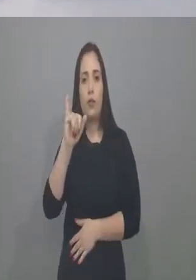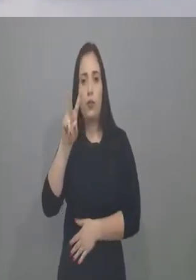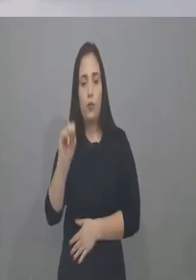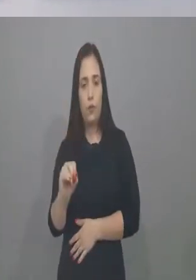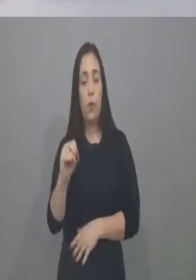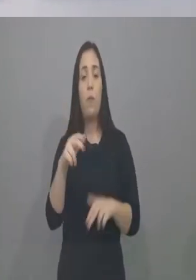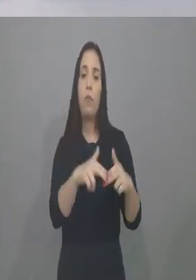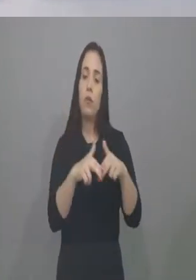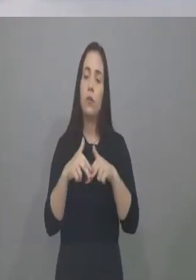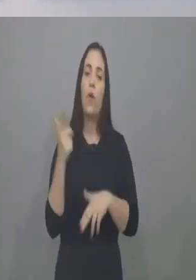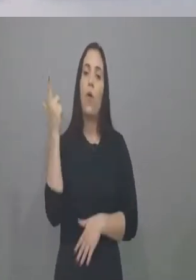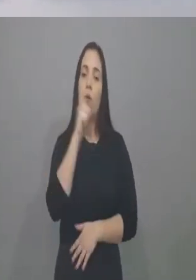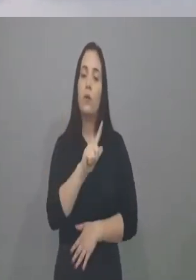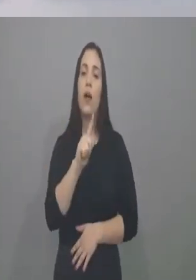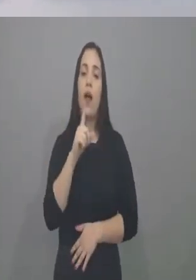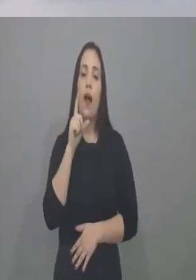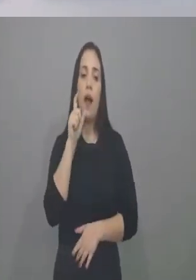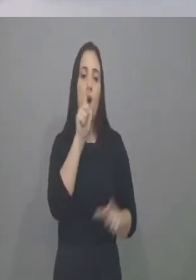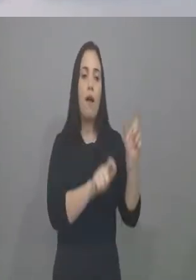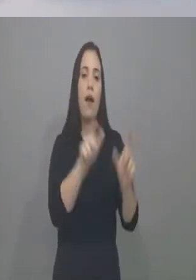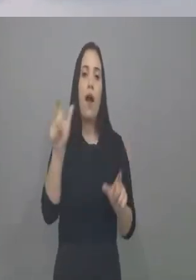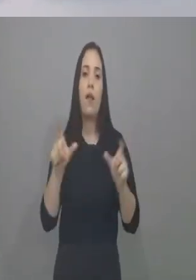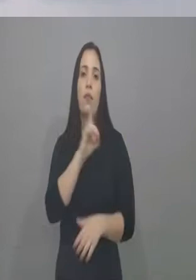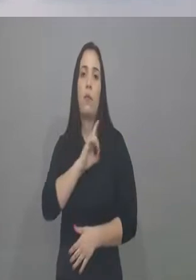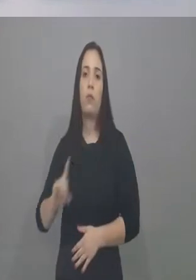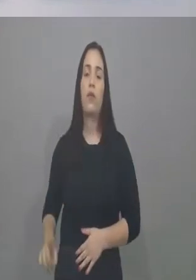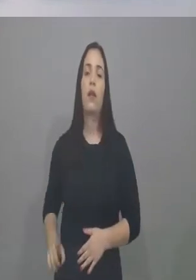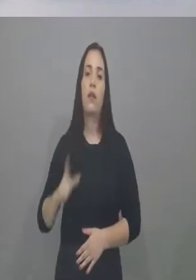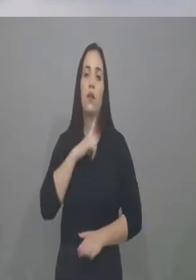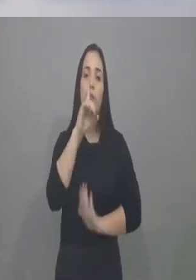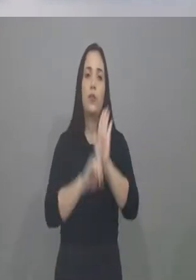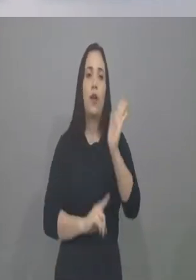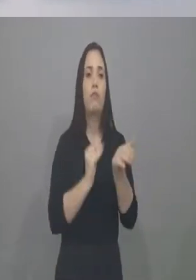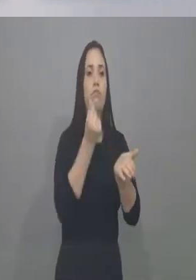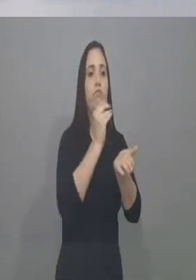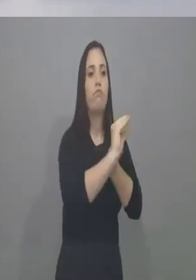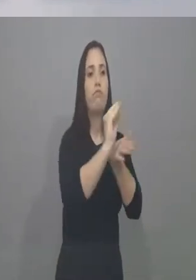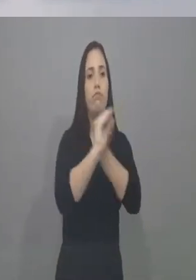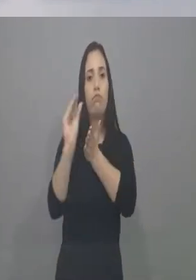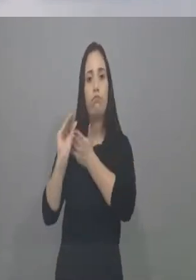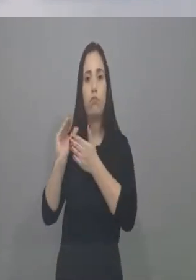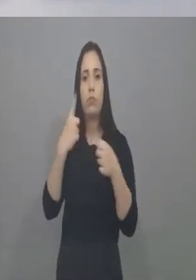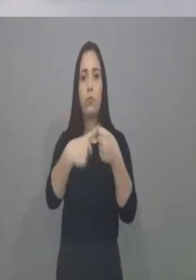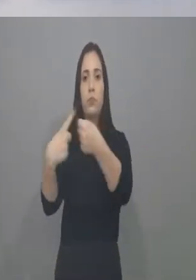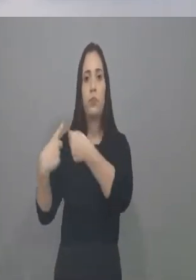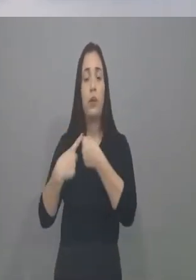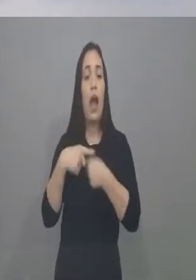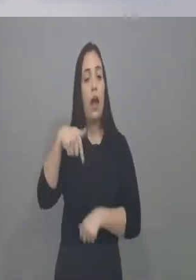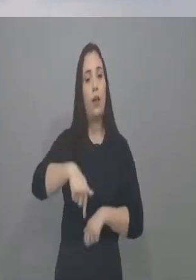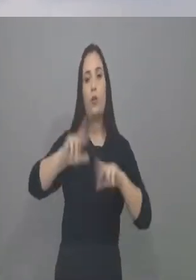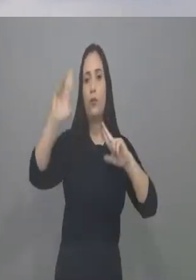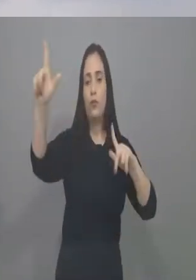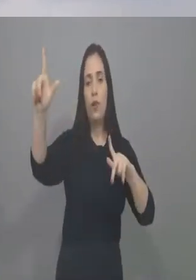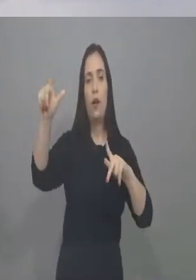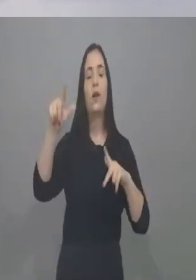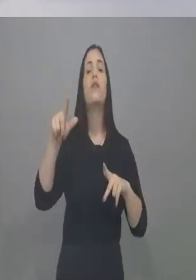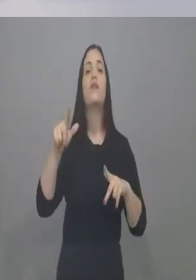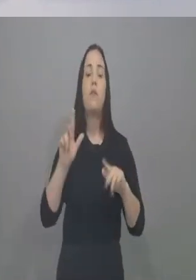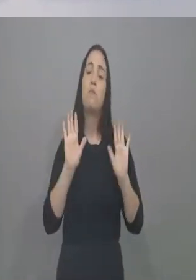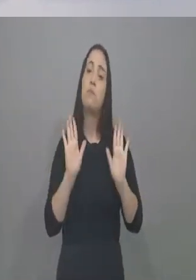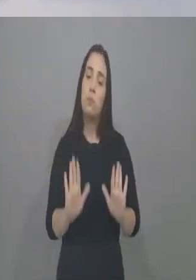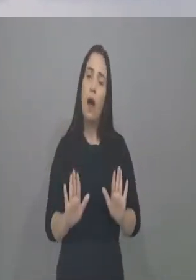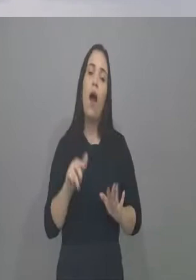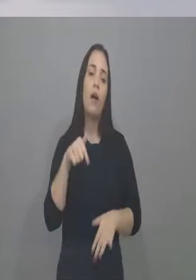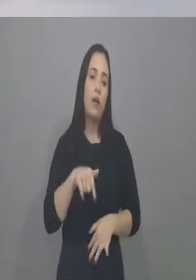gente coloque emenda para determinados municípios. Não, e aqui não, aqui era impositiva. Mesmo sabendo que tem um